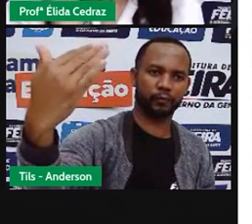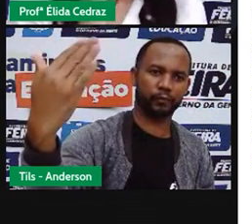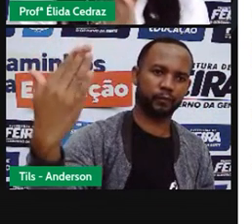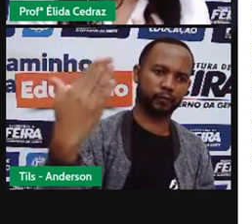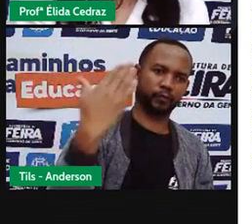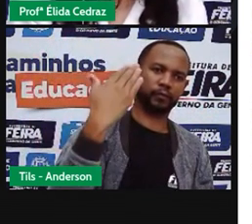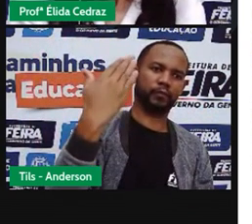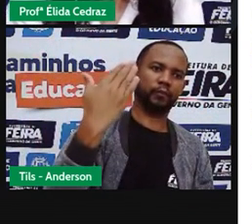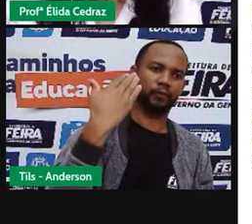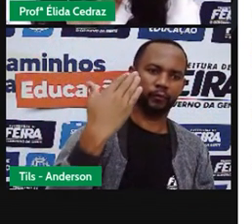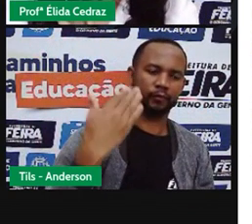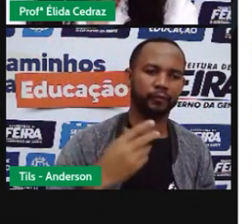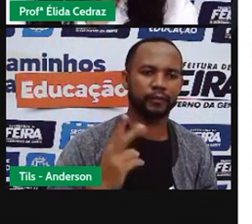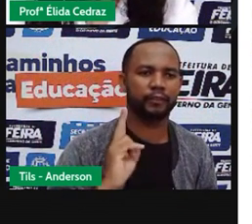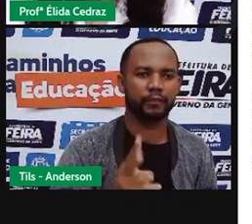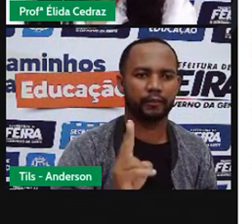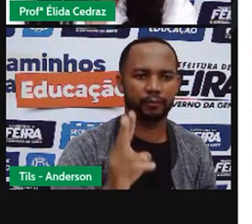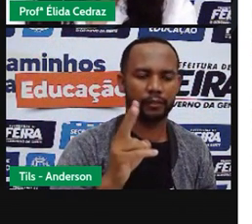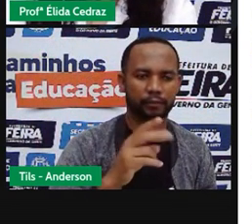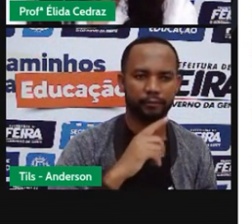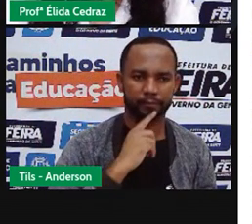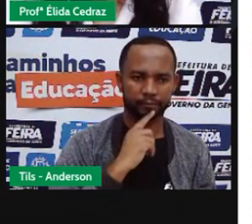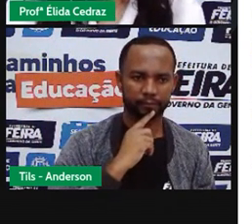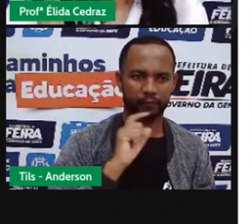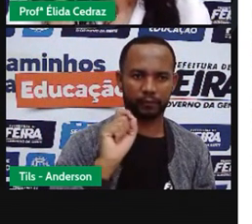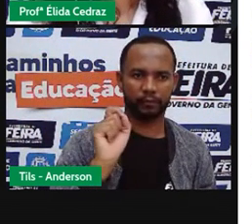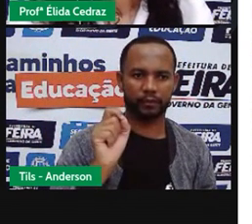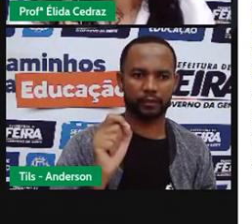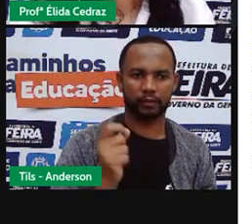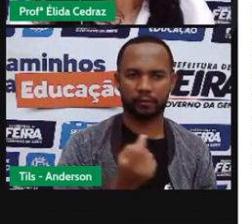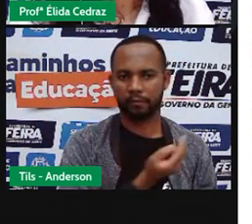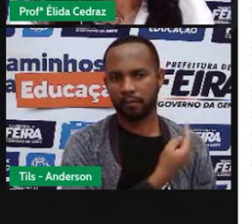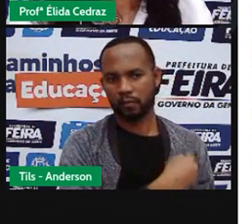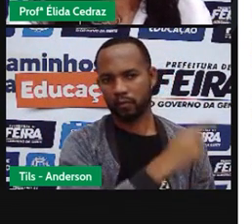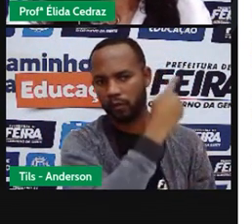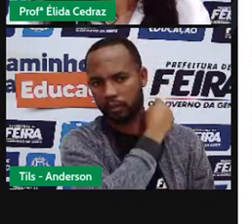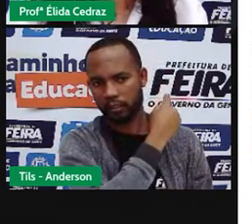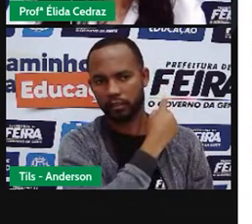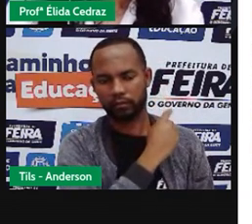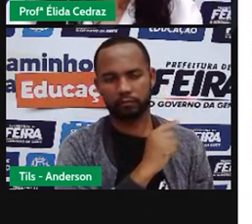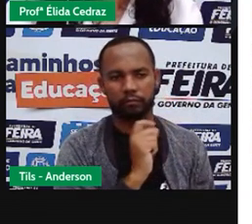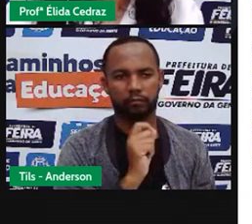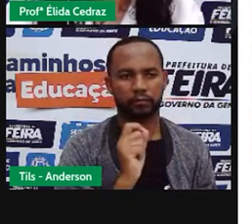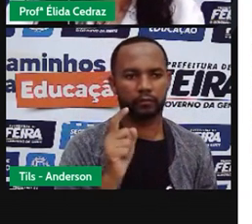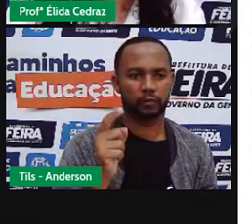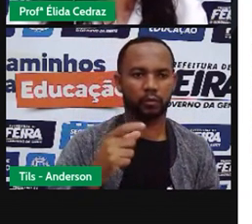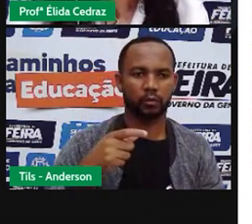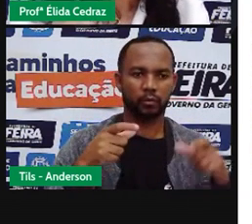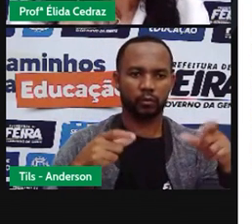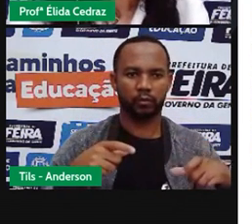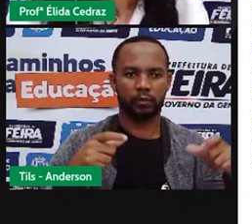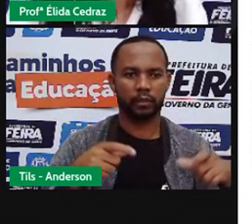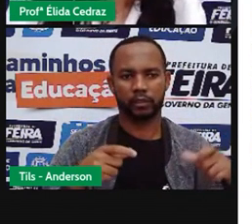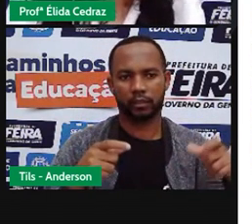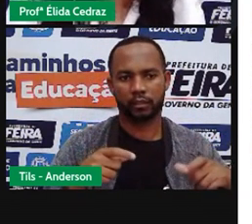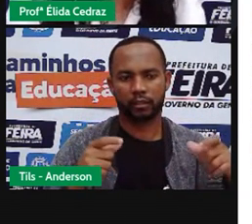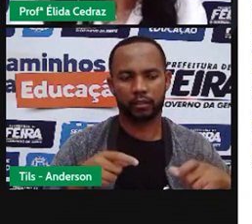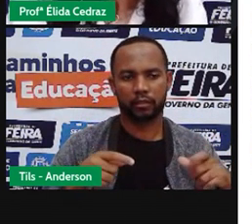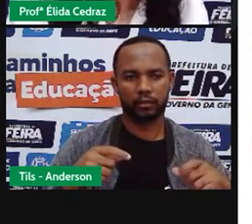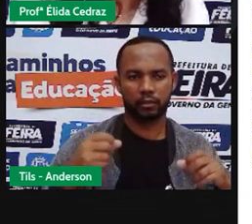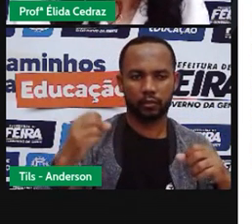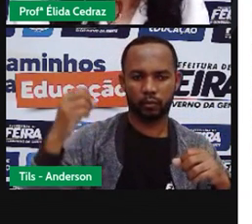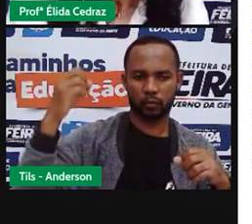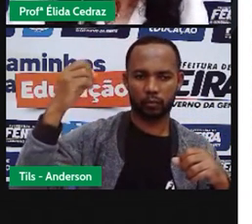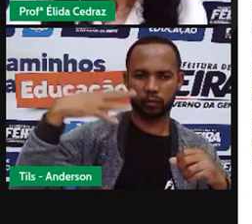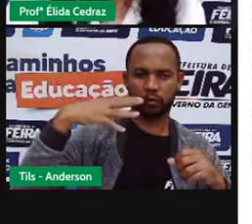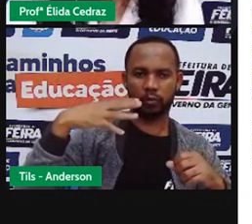A sombra sempre vai ficar do lado contrário de onde vem a claridade.